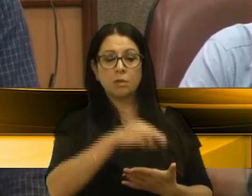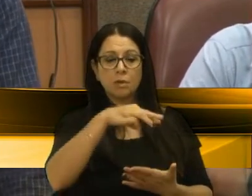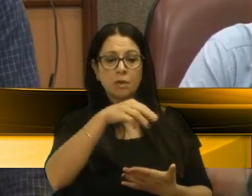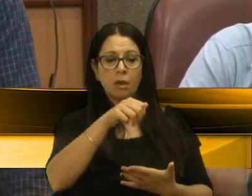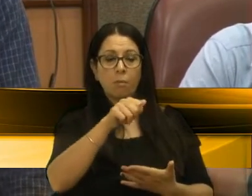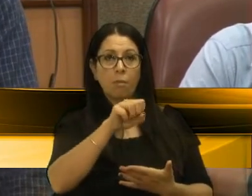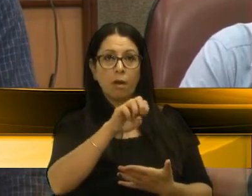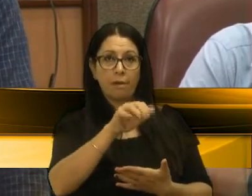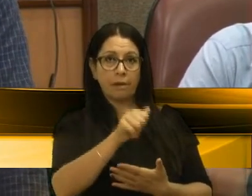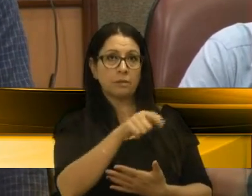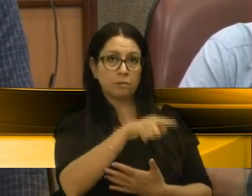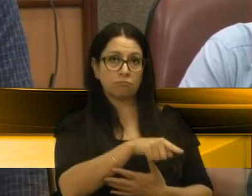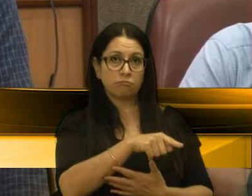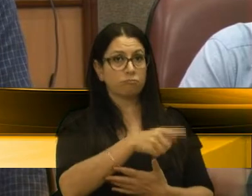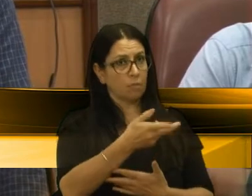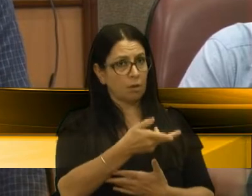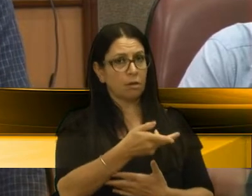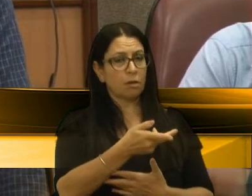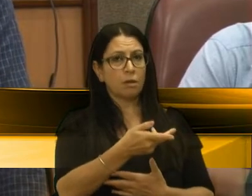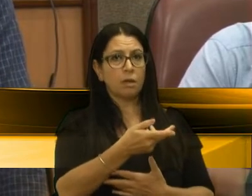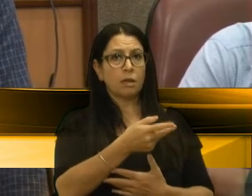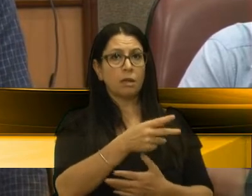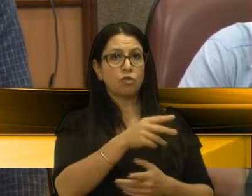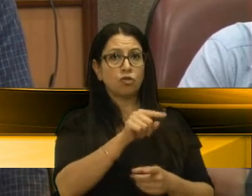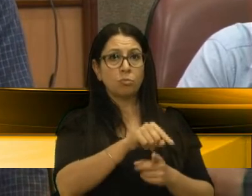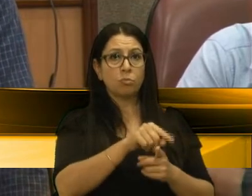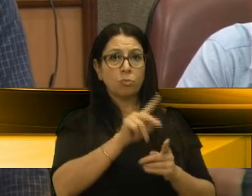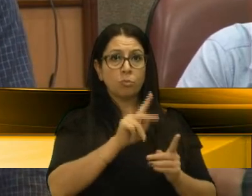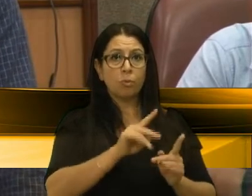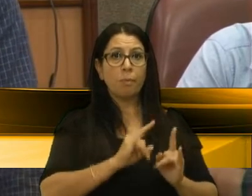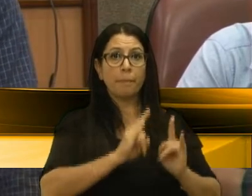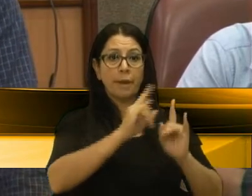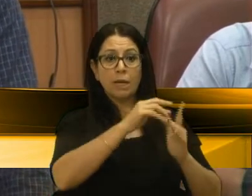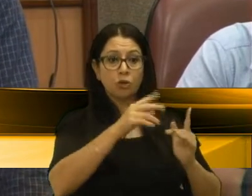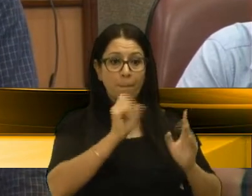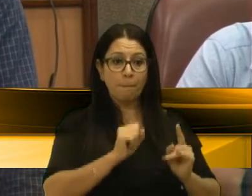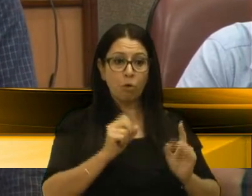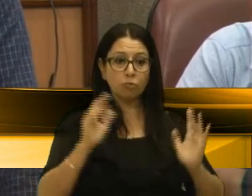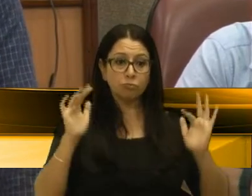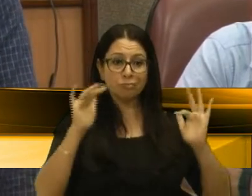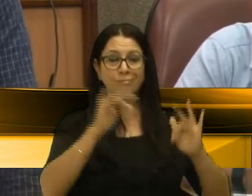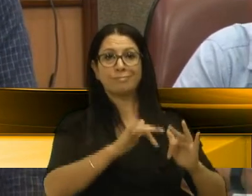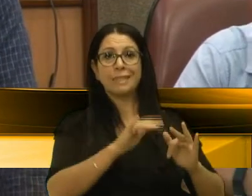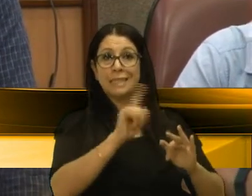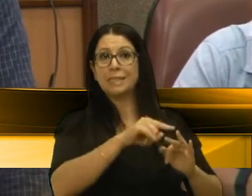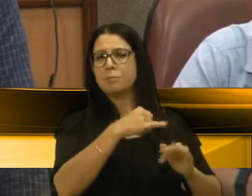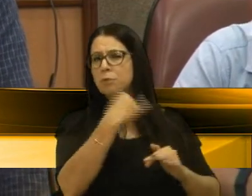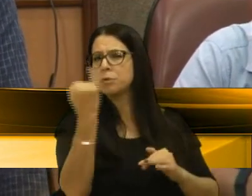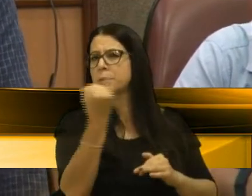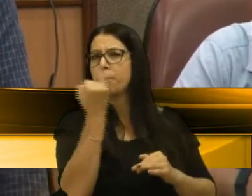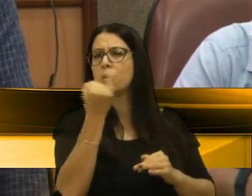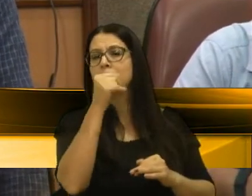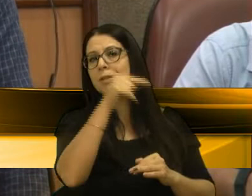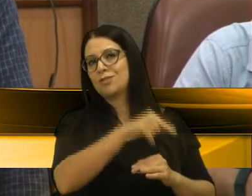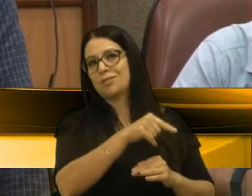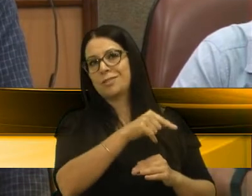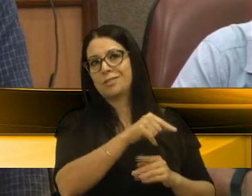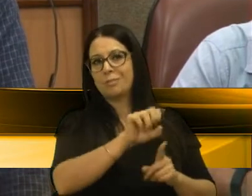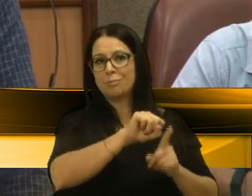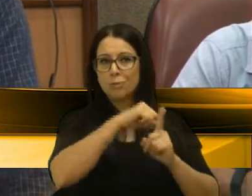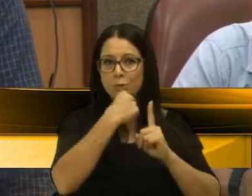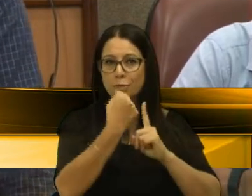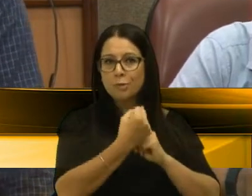é um atrativo que pode trazer frutos importantes no âmbito social,